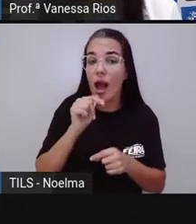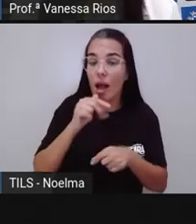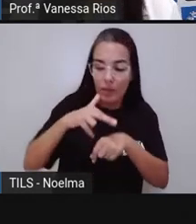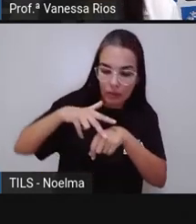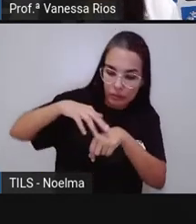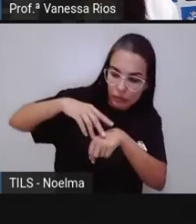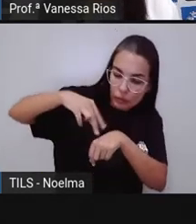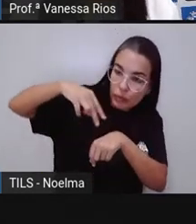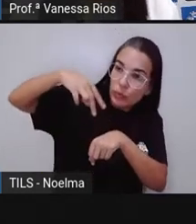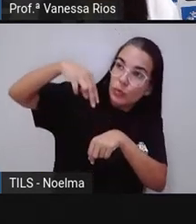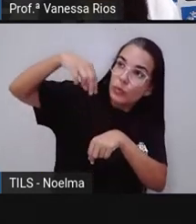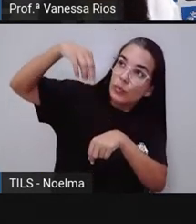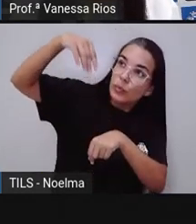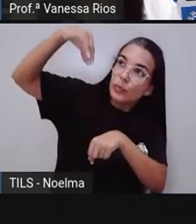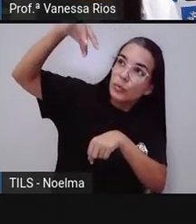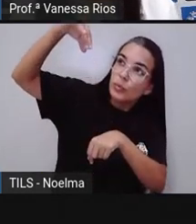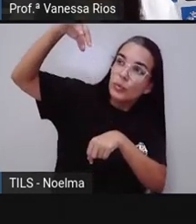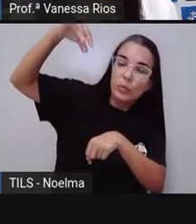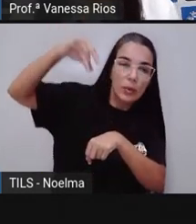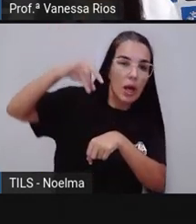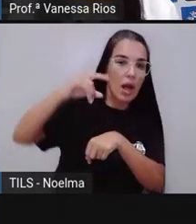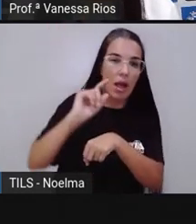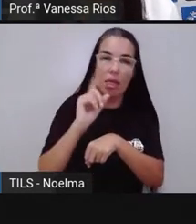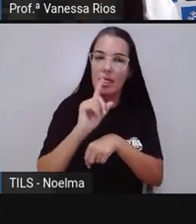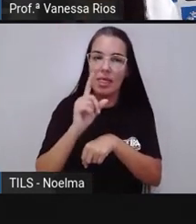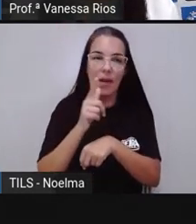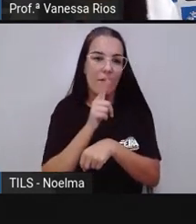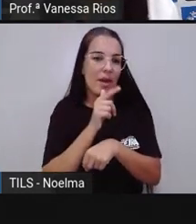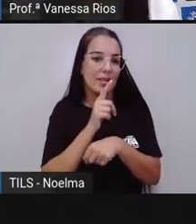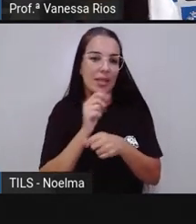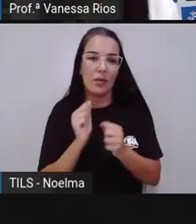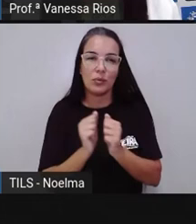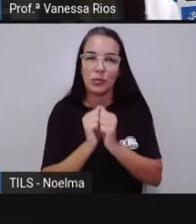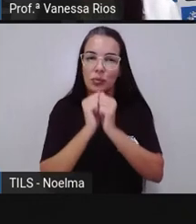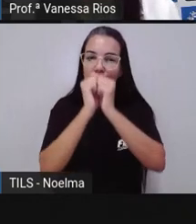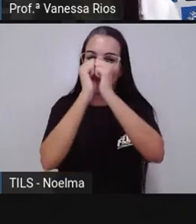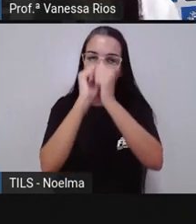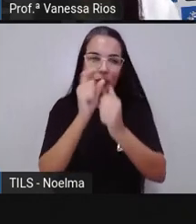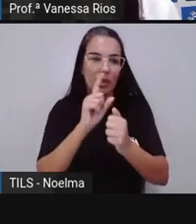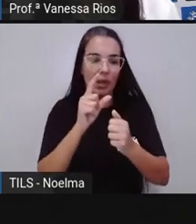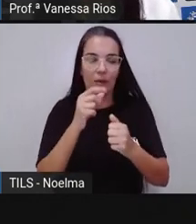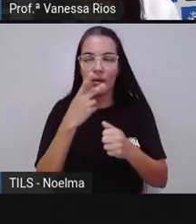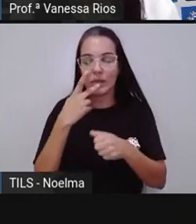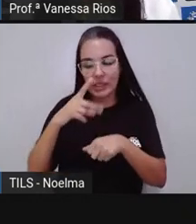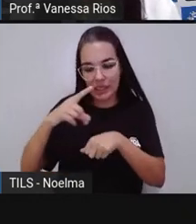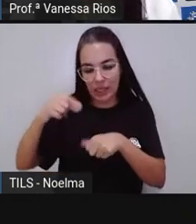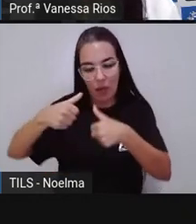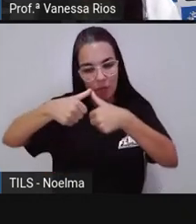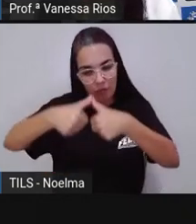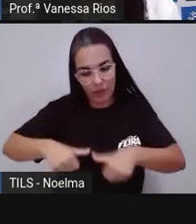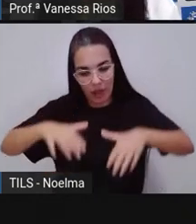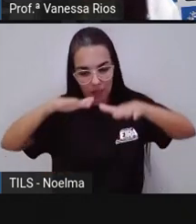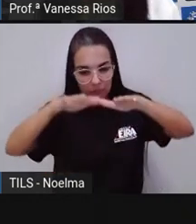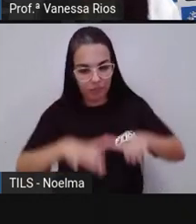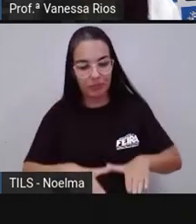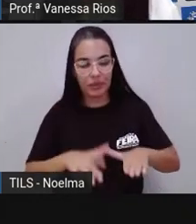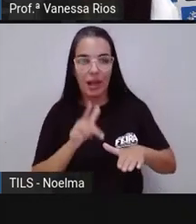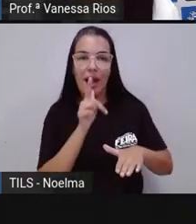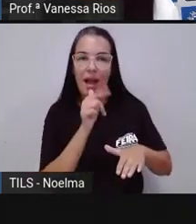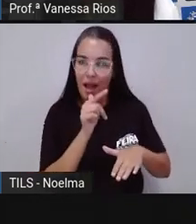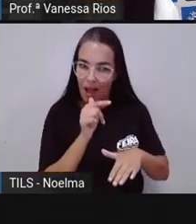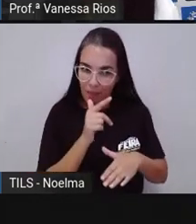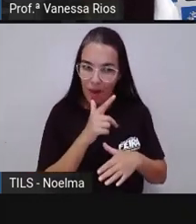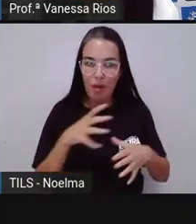não leva consigo o sal. Então, o sal vai acumulando na água que permanece no estado líquido, né, ali